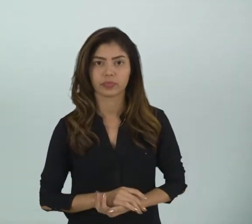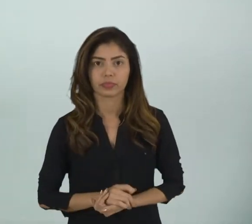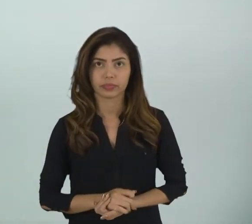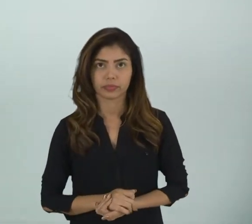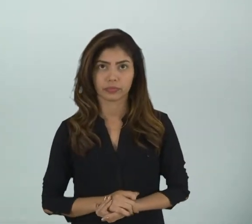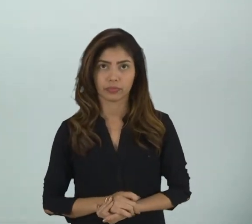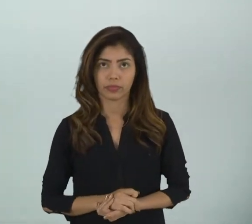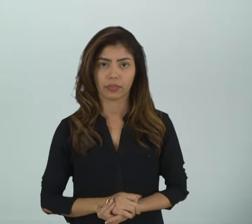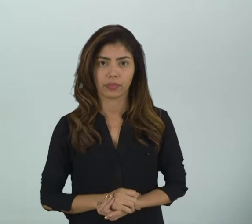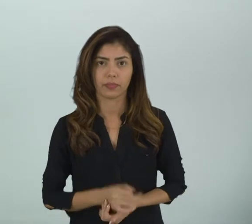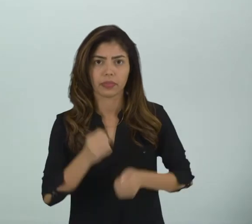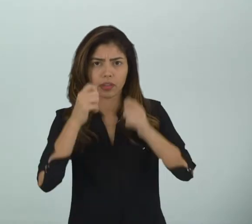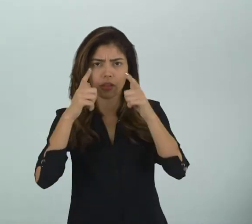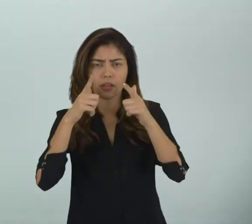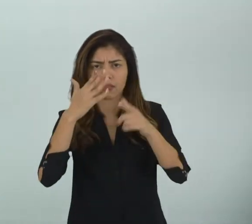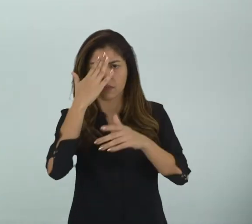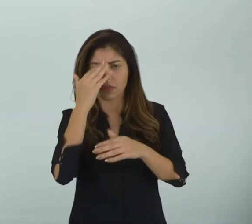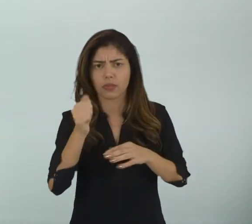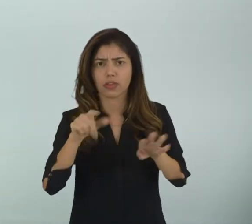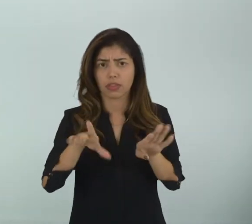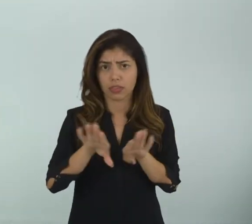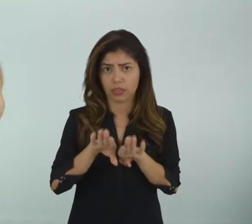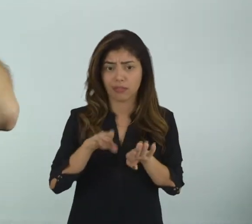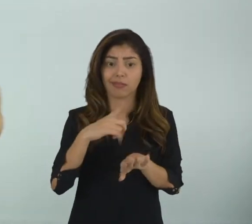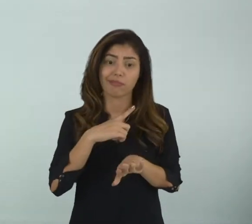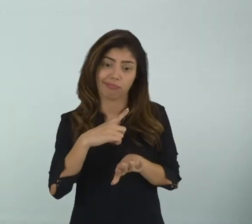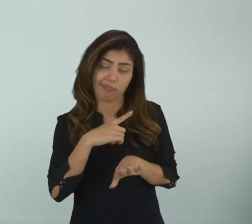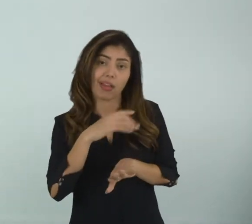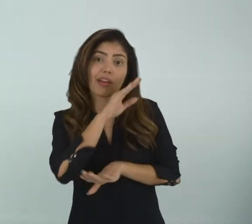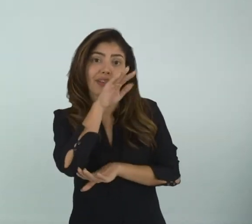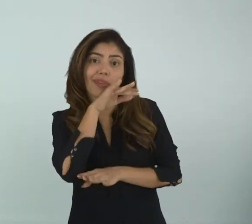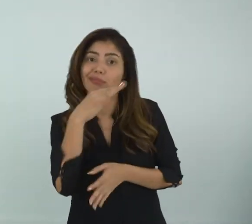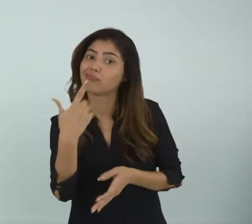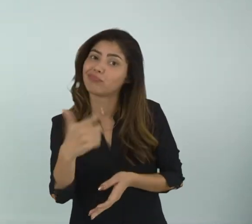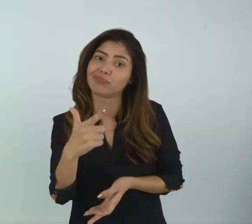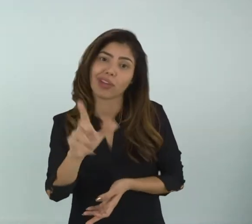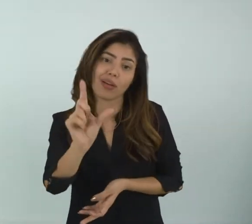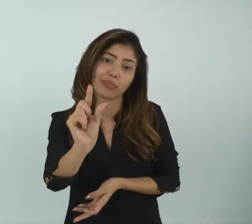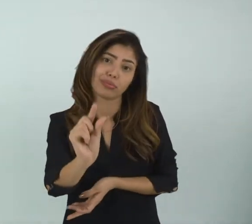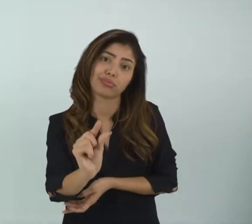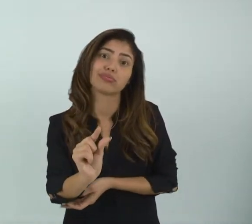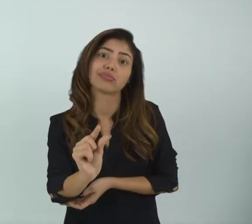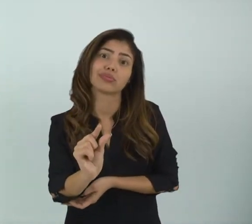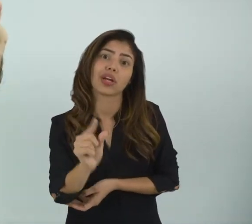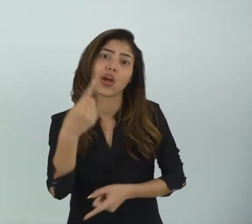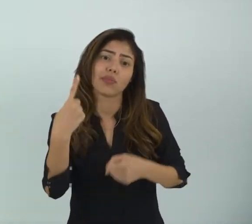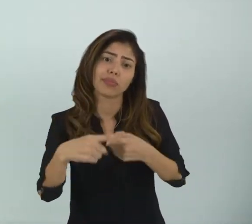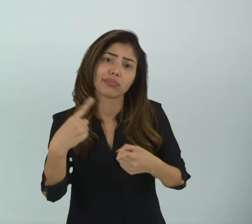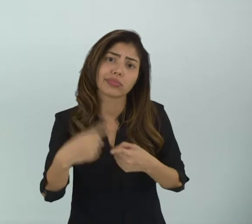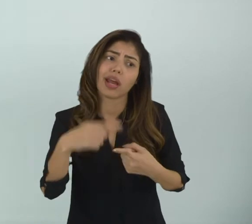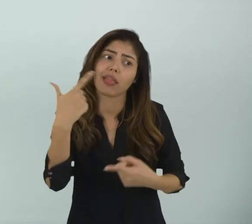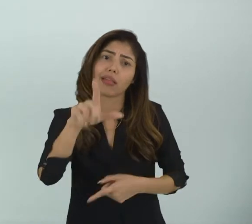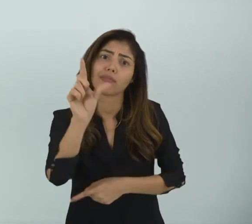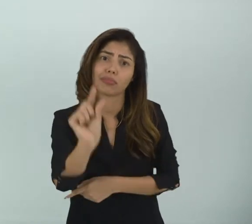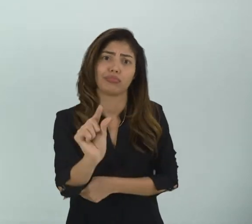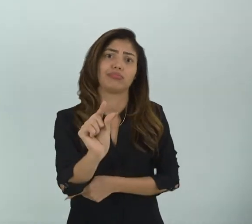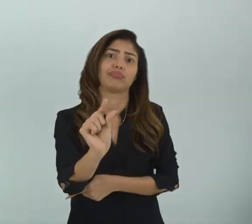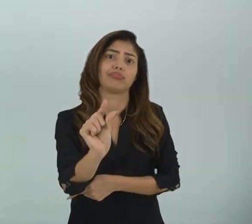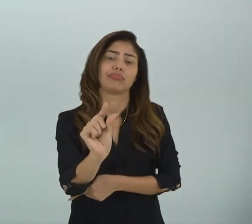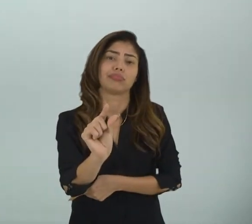Nós observamos Sabemos que tem animais Que estão em extinção Ah, por que que está em extinção?